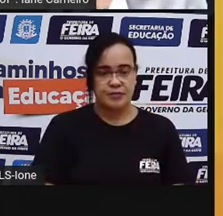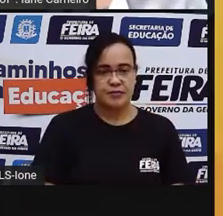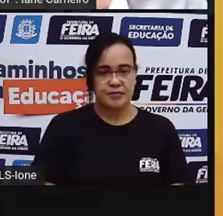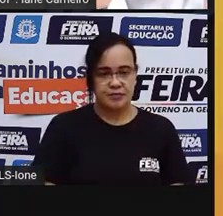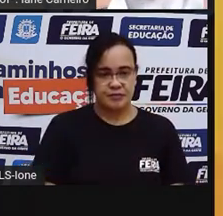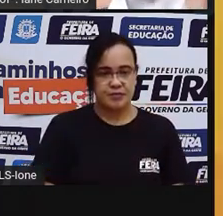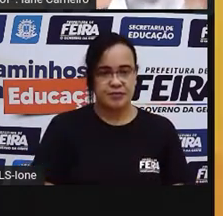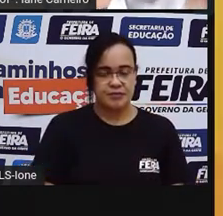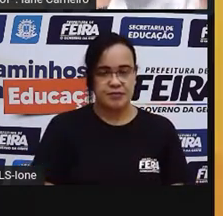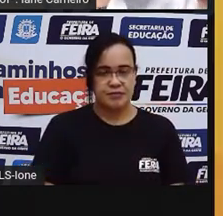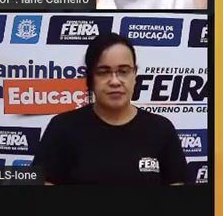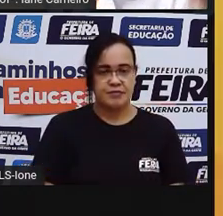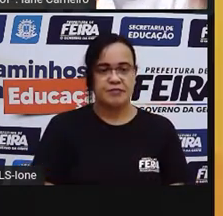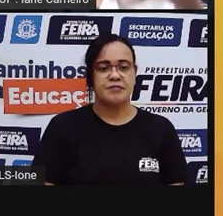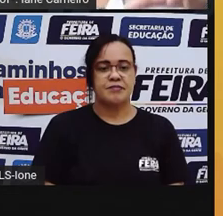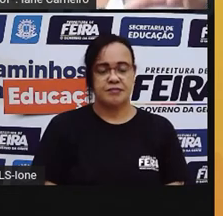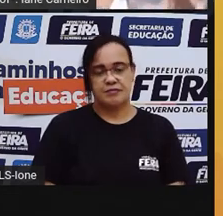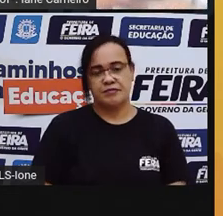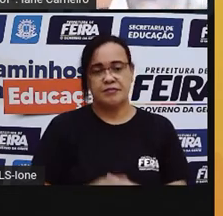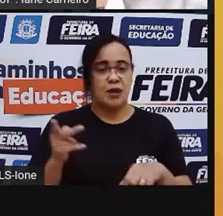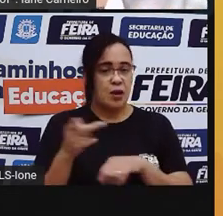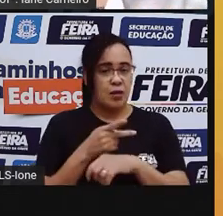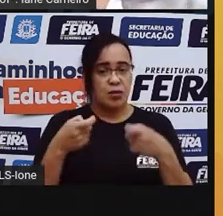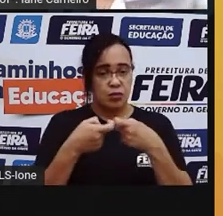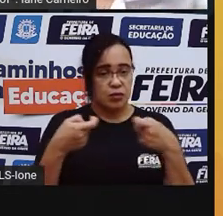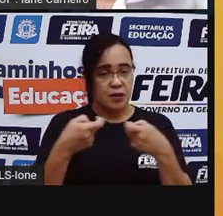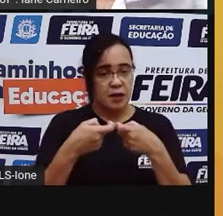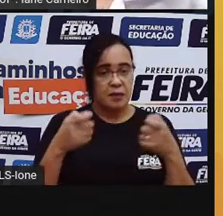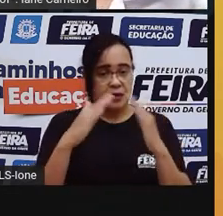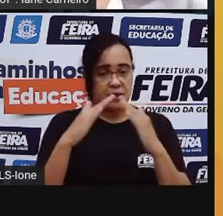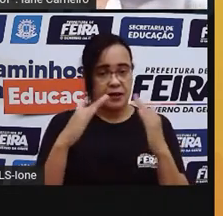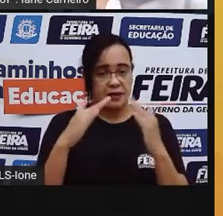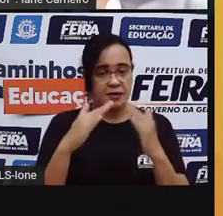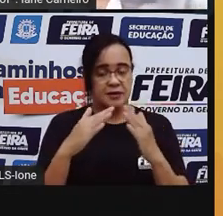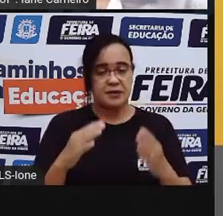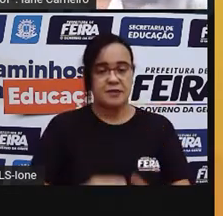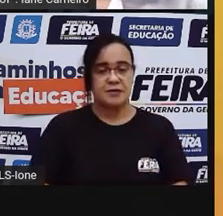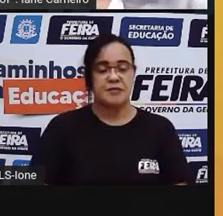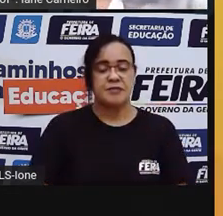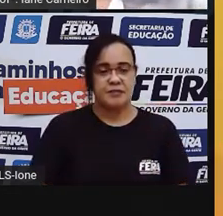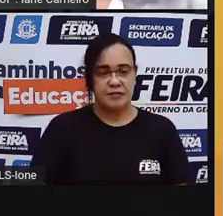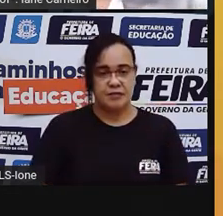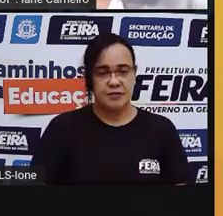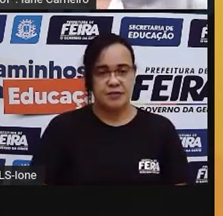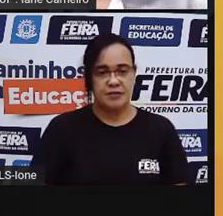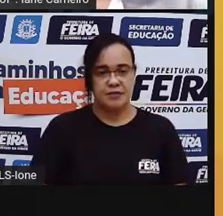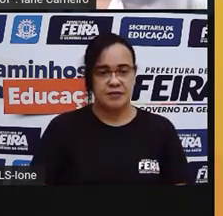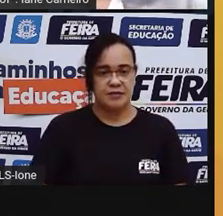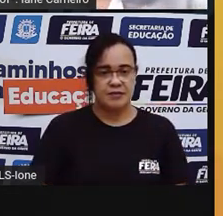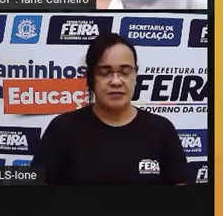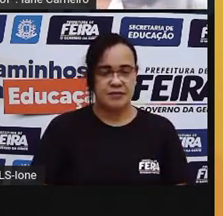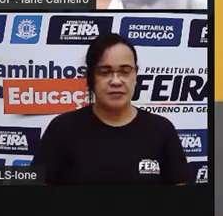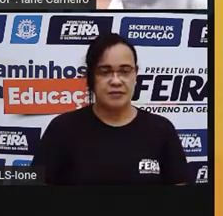Enquanto isso, vai canturando a meia, vai tentando fazer aí, tá bom? Vamos ver os tipos de bola.